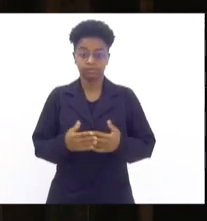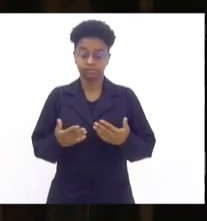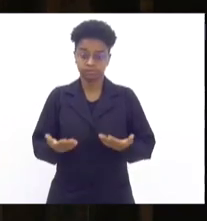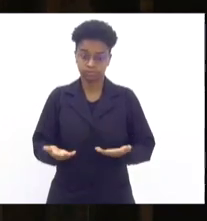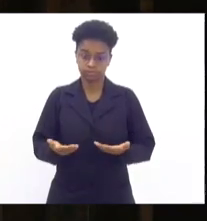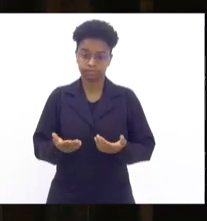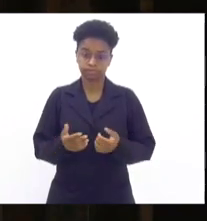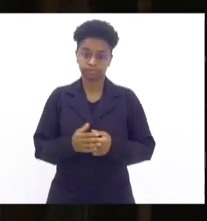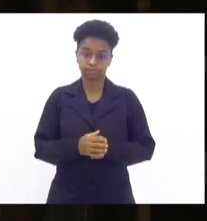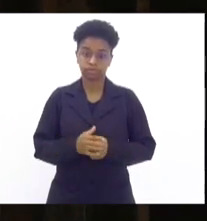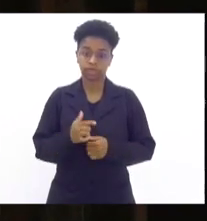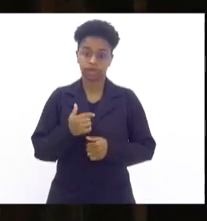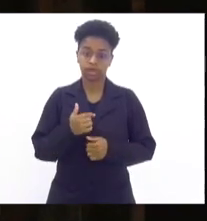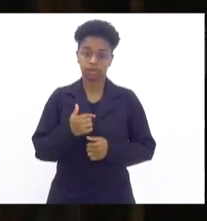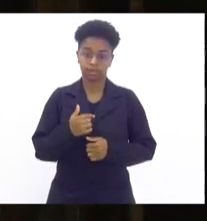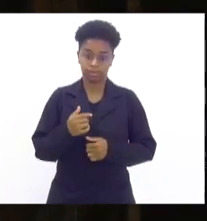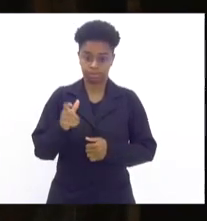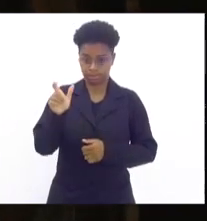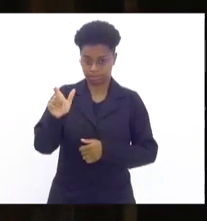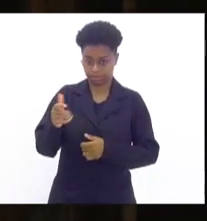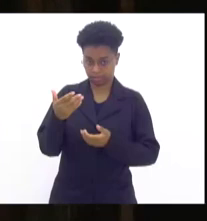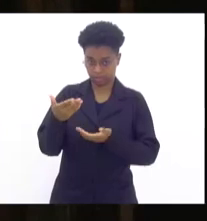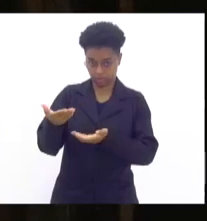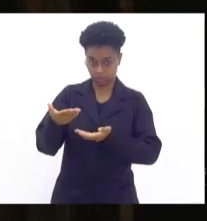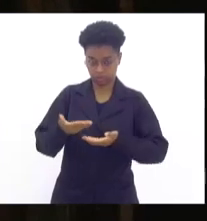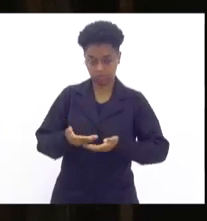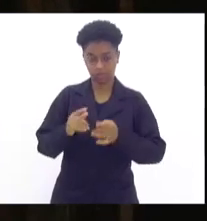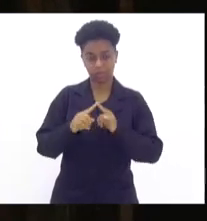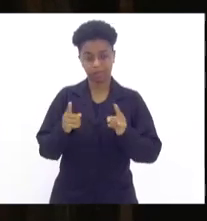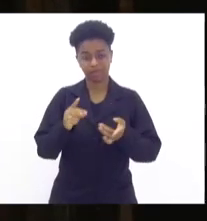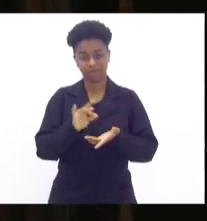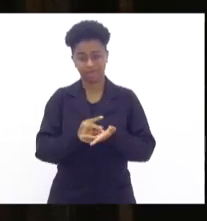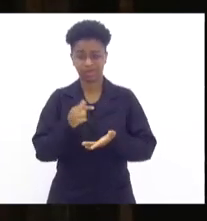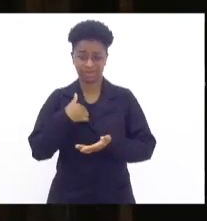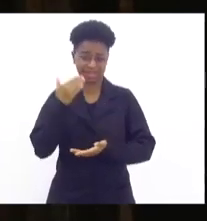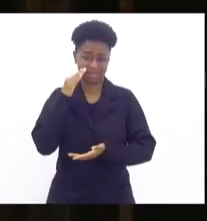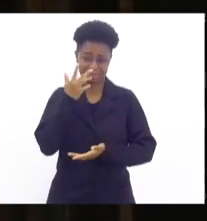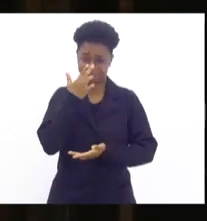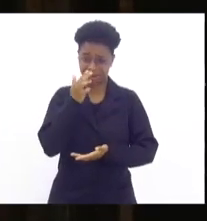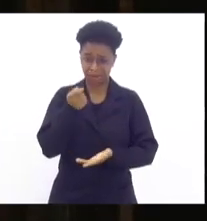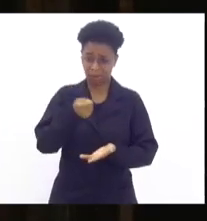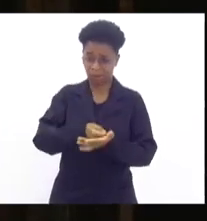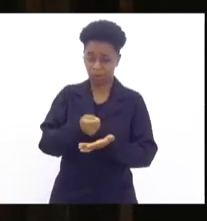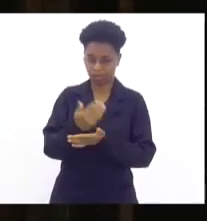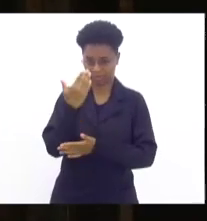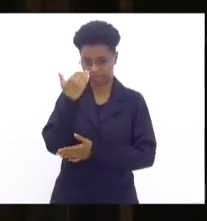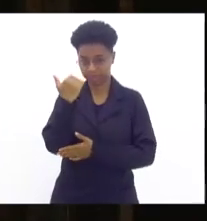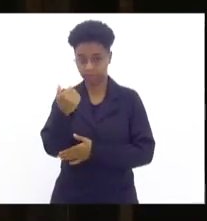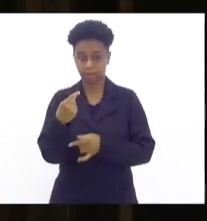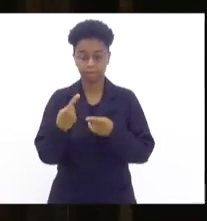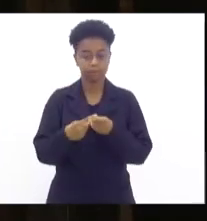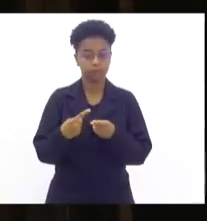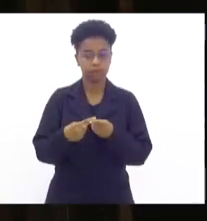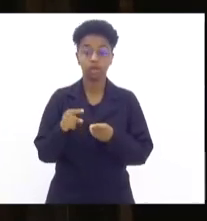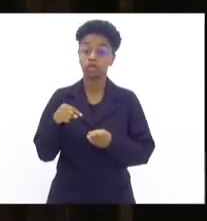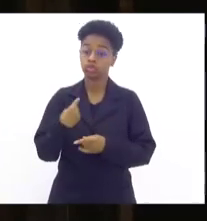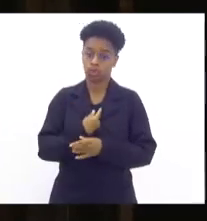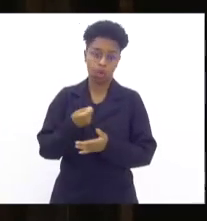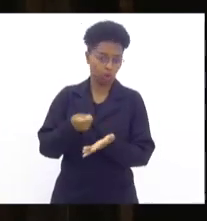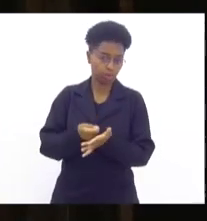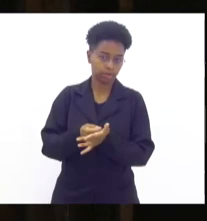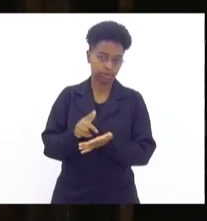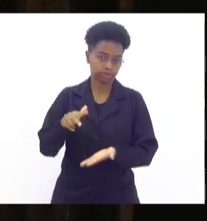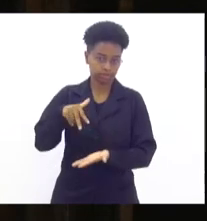Recebi o convite, mas, na verdade, entendi até como uma convocação, porque a nossa obrigação está aqui